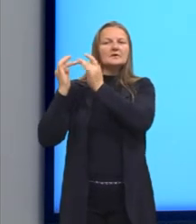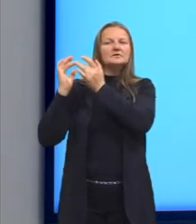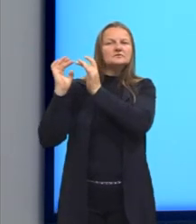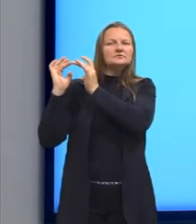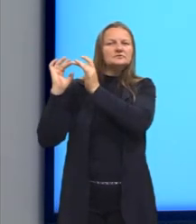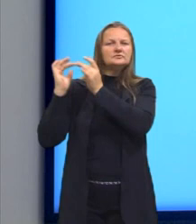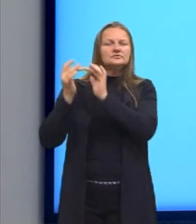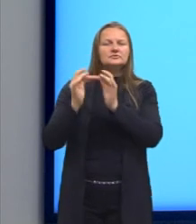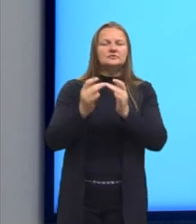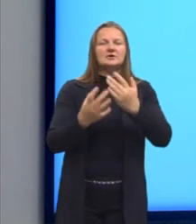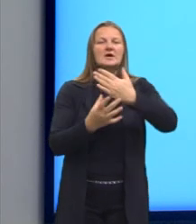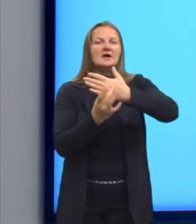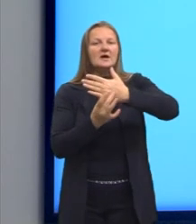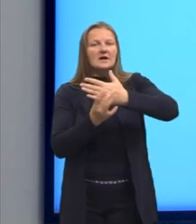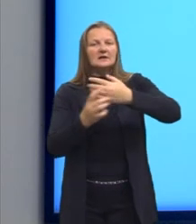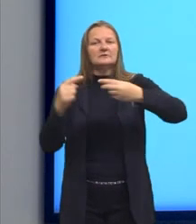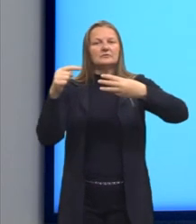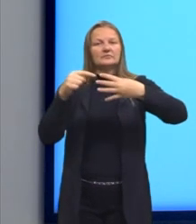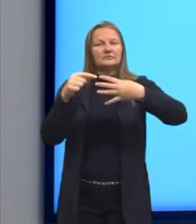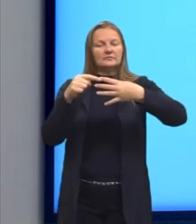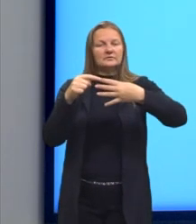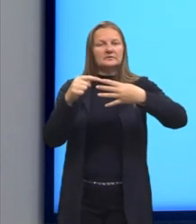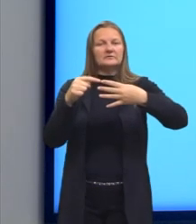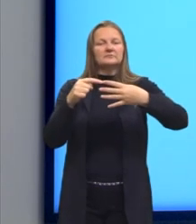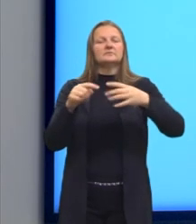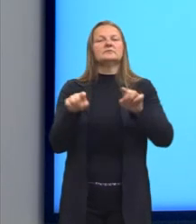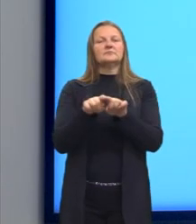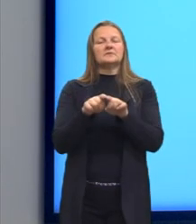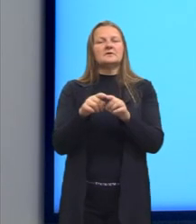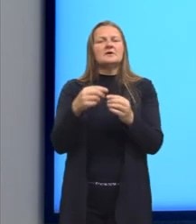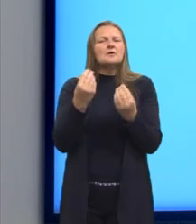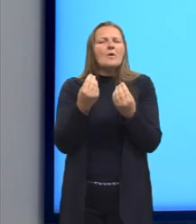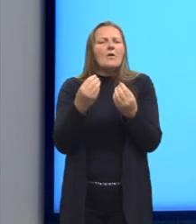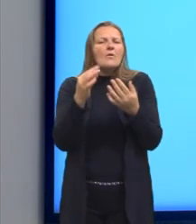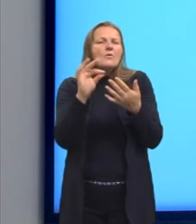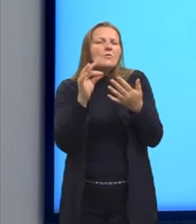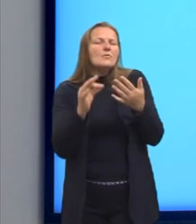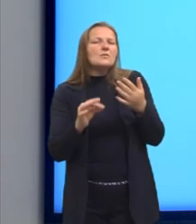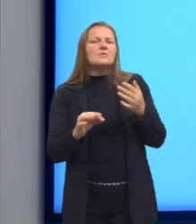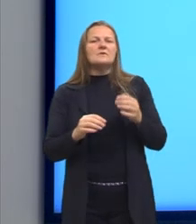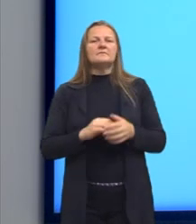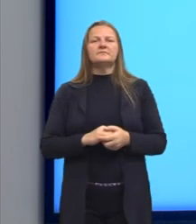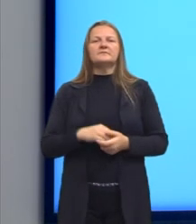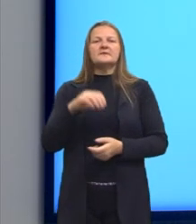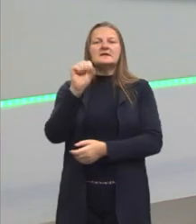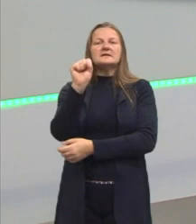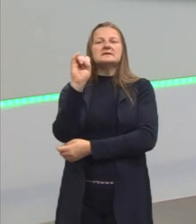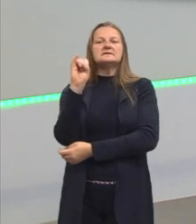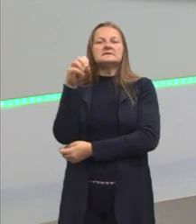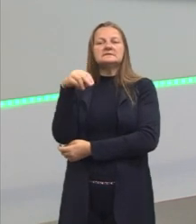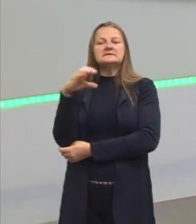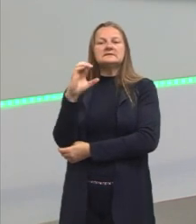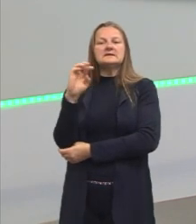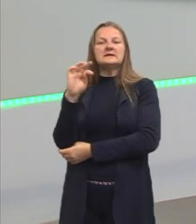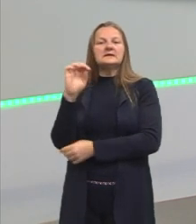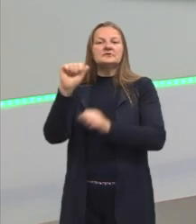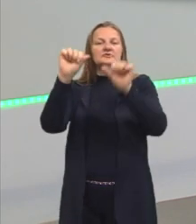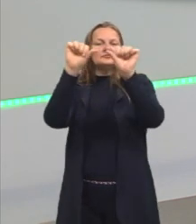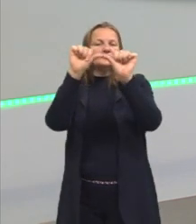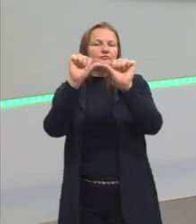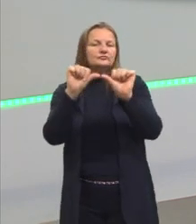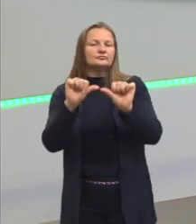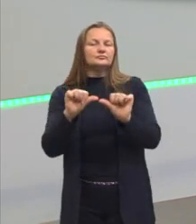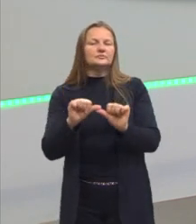como realismo e simbolismo. Então, nós temos aqui algumas pinceladas lá do realismo e lá do simbolismo dentro das